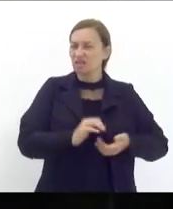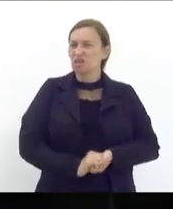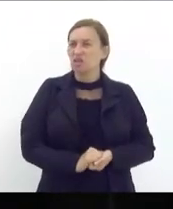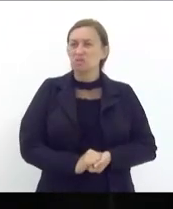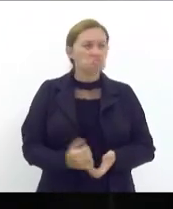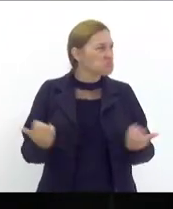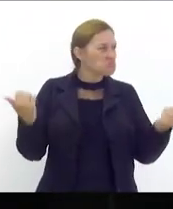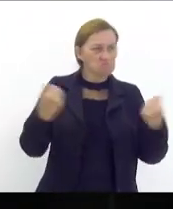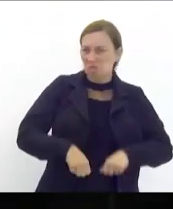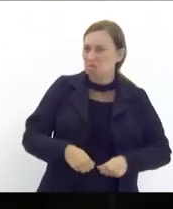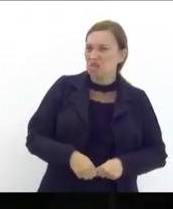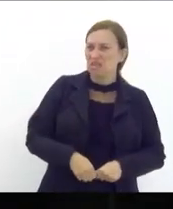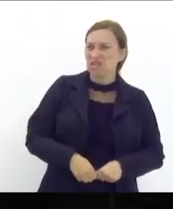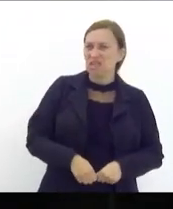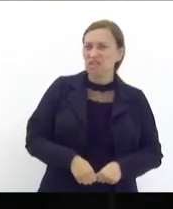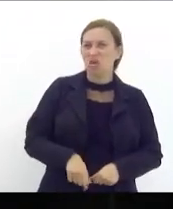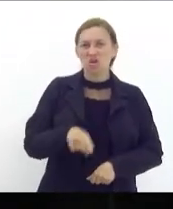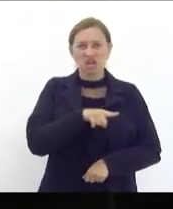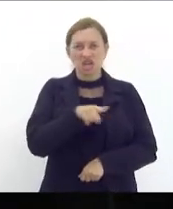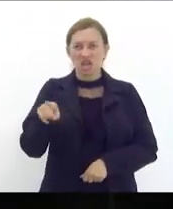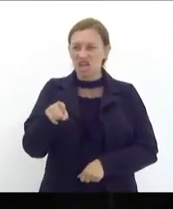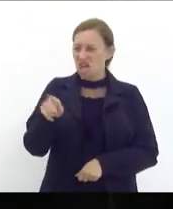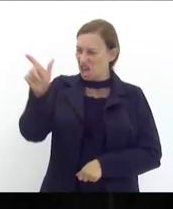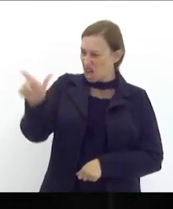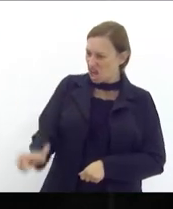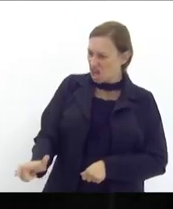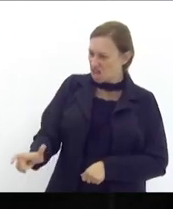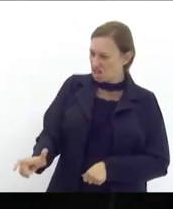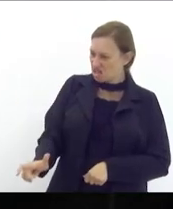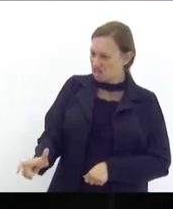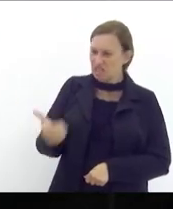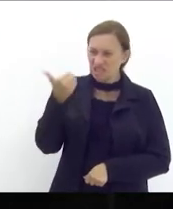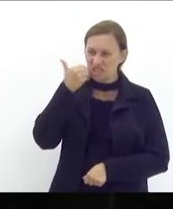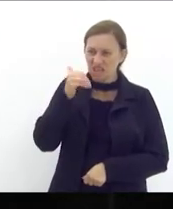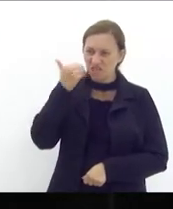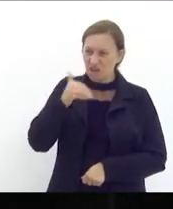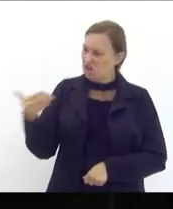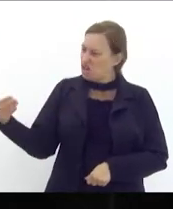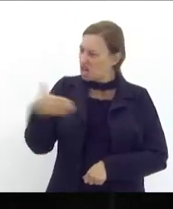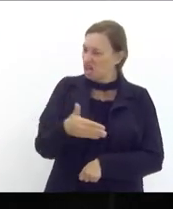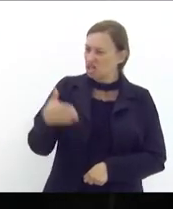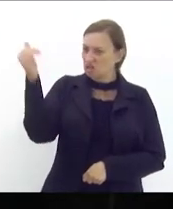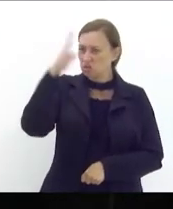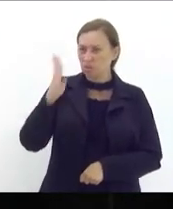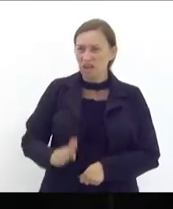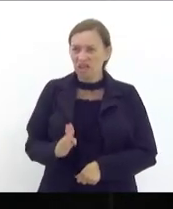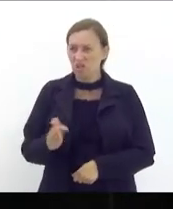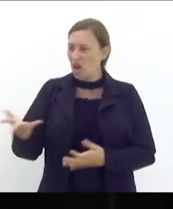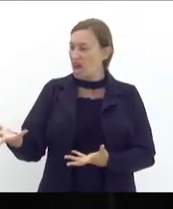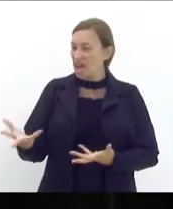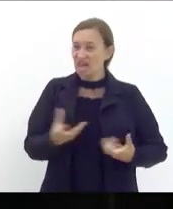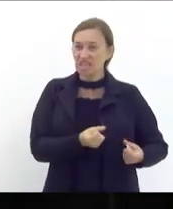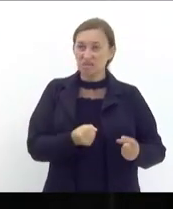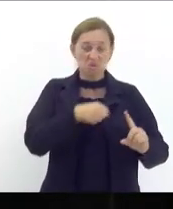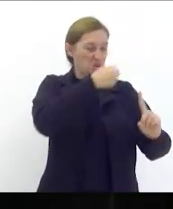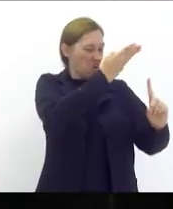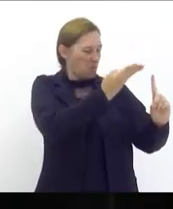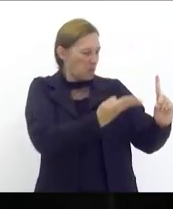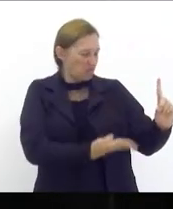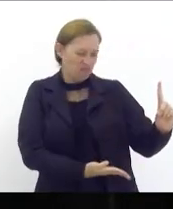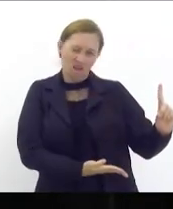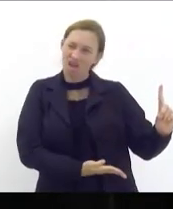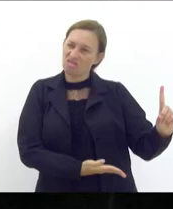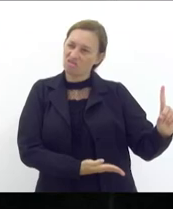não precisamos que este indivíduo esteja em solo brasileiro sendo recebido com